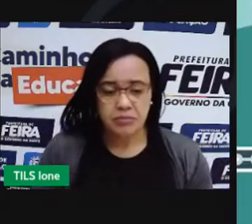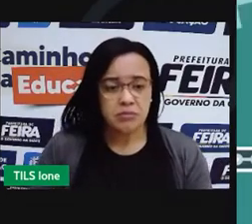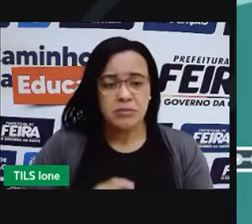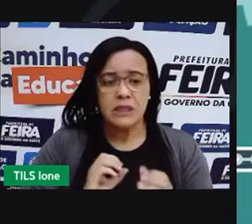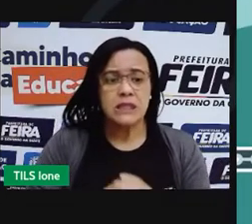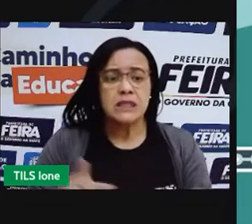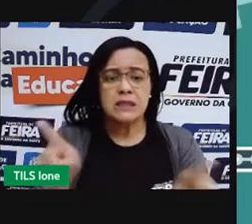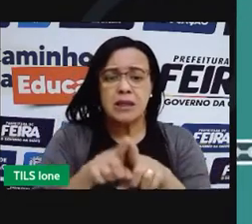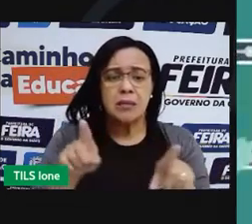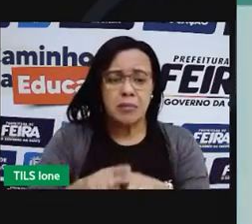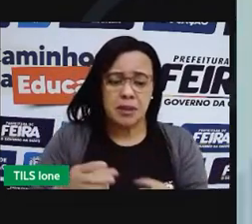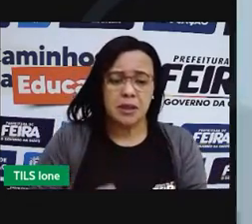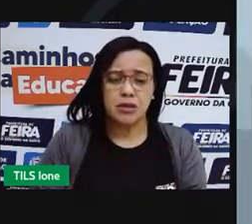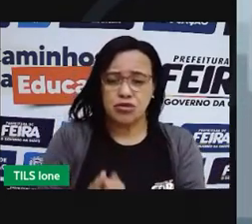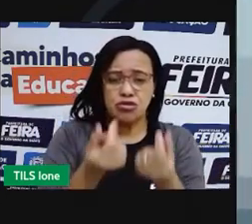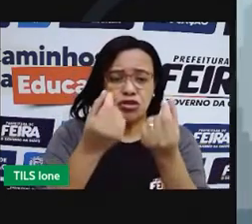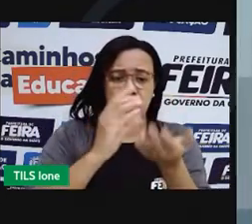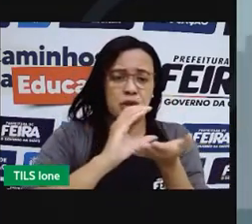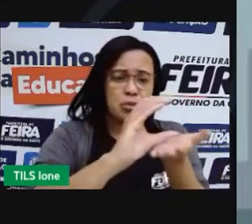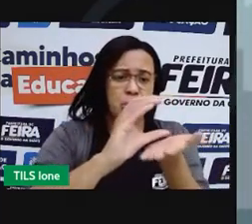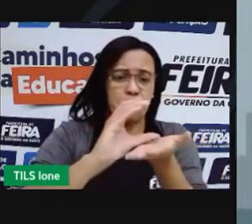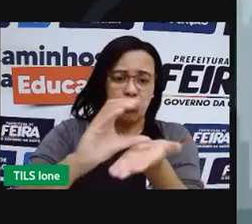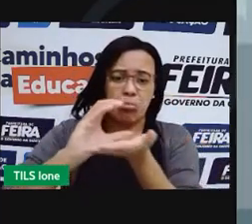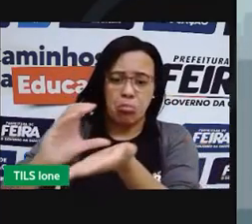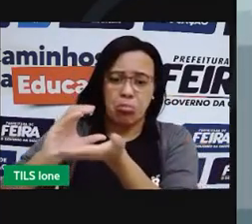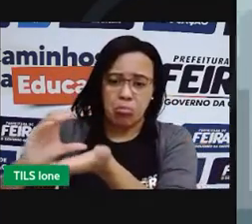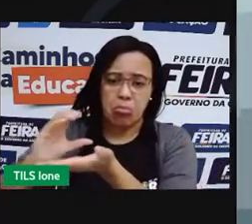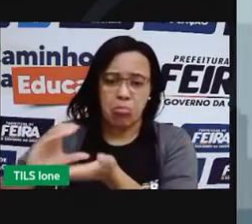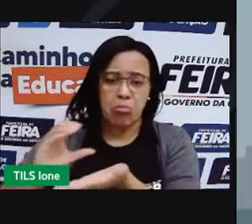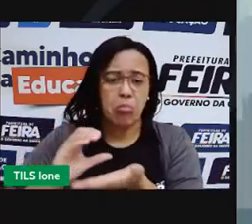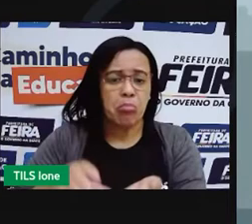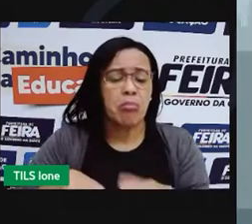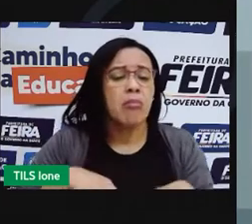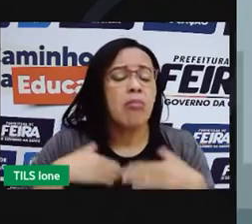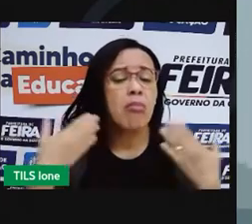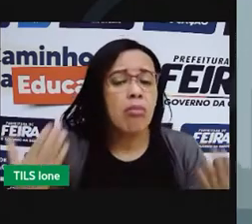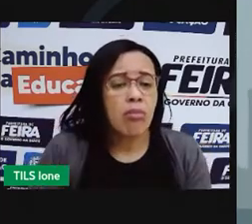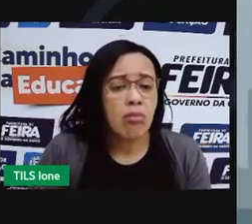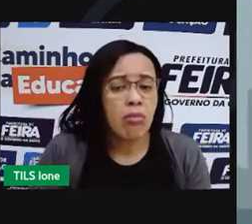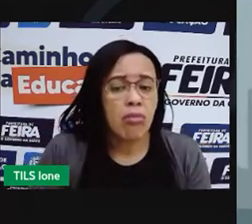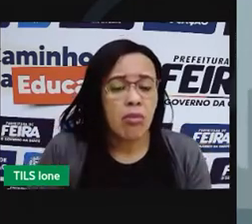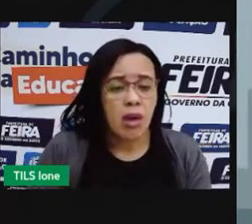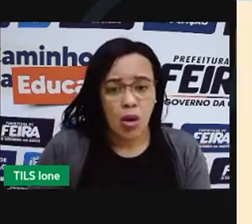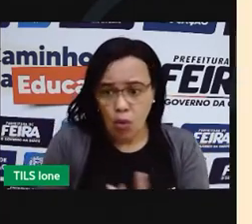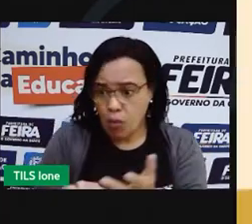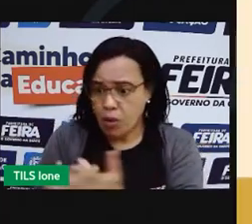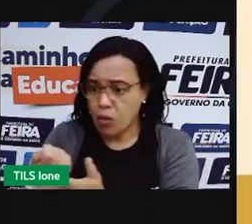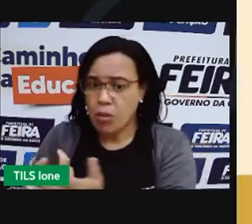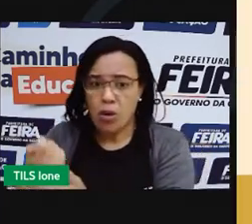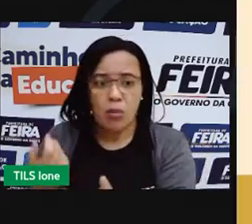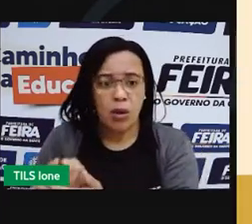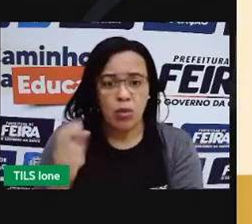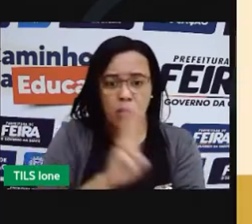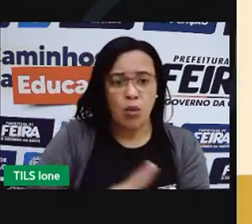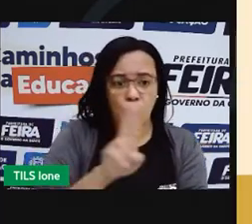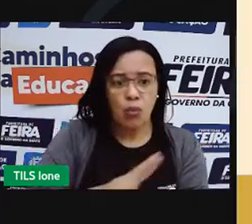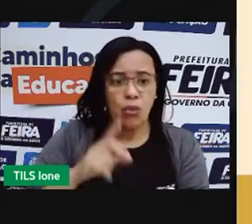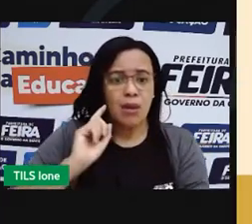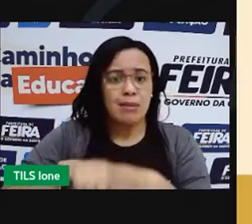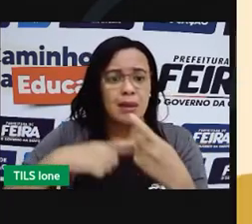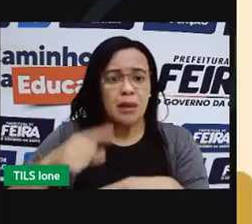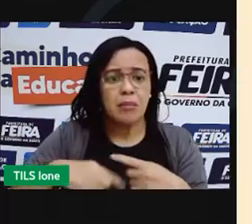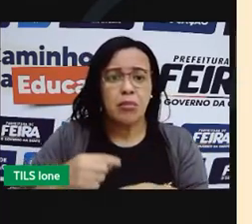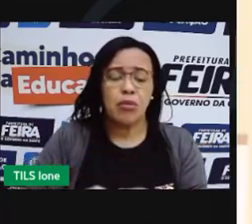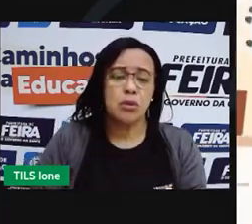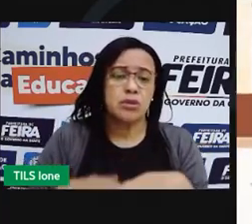dinheiro para comprar algo. E no fim, quando não formos mais usar, qual será o seu destino? Com isso em mente, o Bruno resolveu agir.